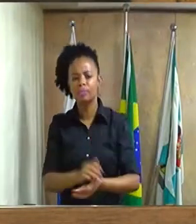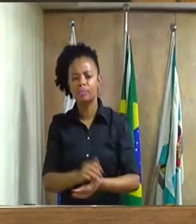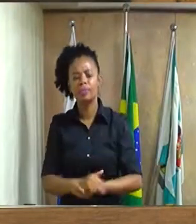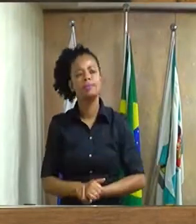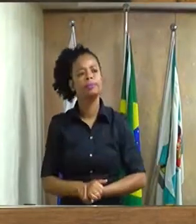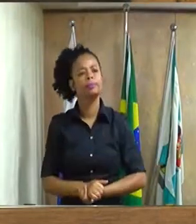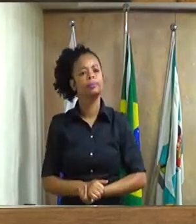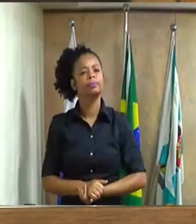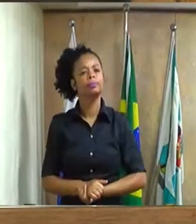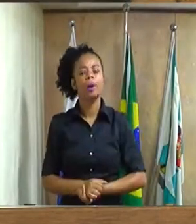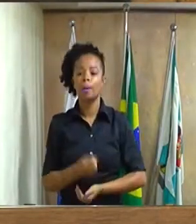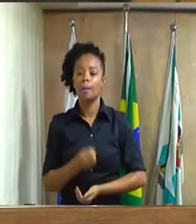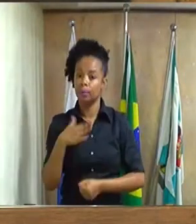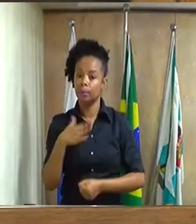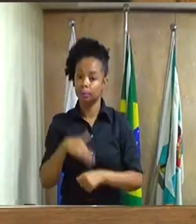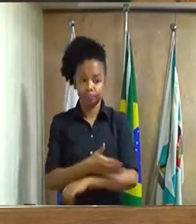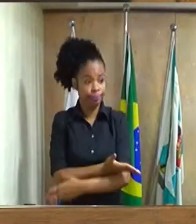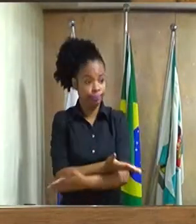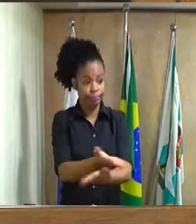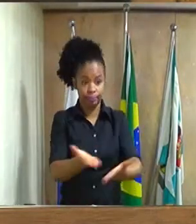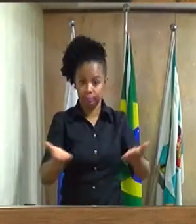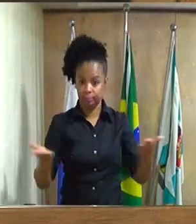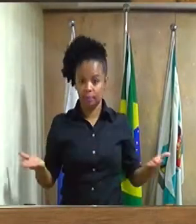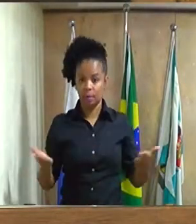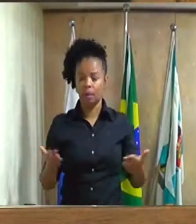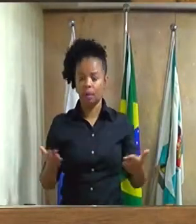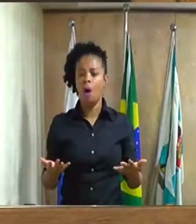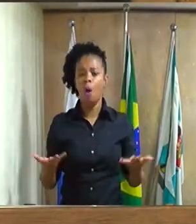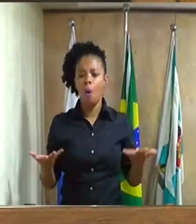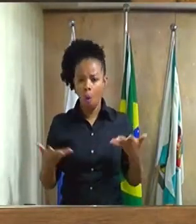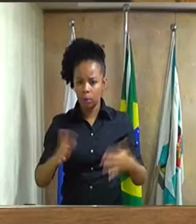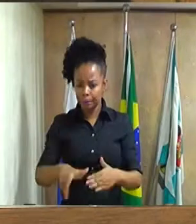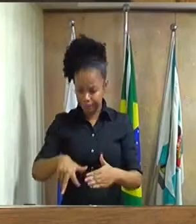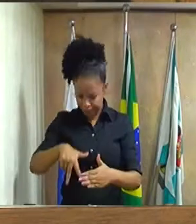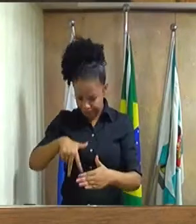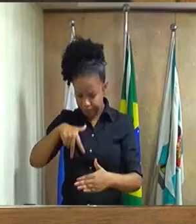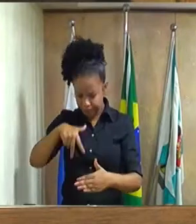boa noite a todos. Subo na tribuna na noite de hoje